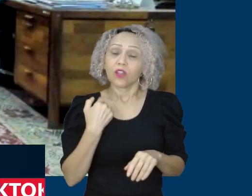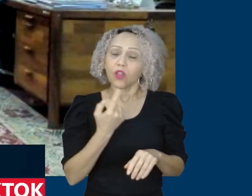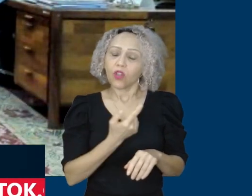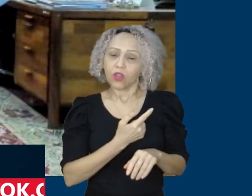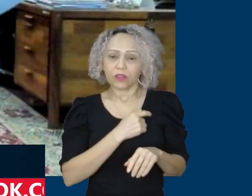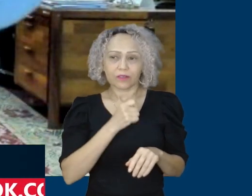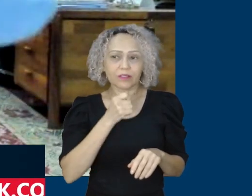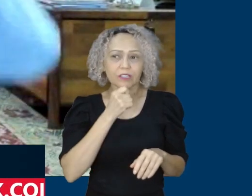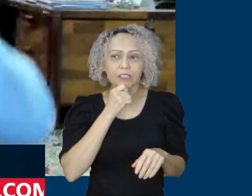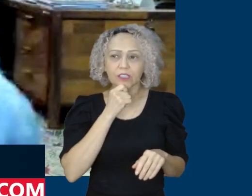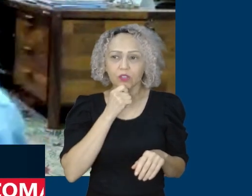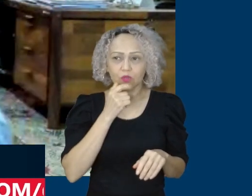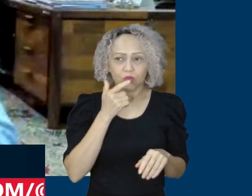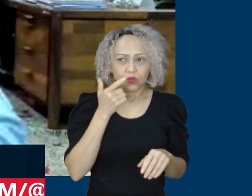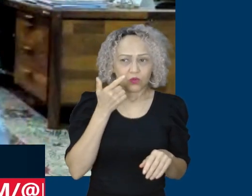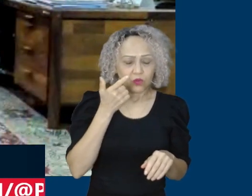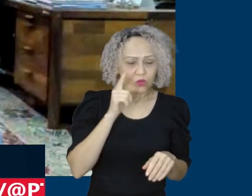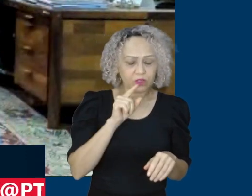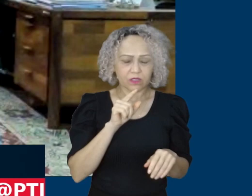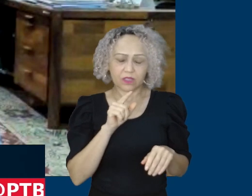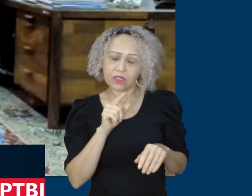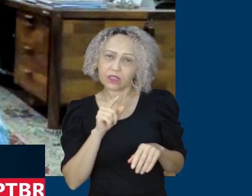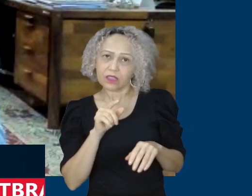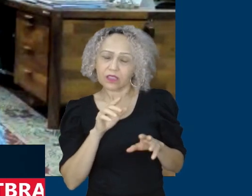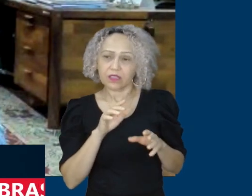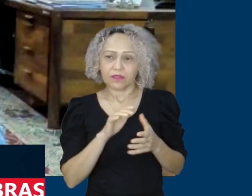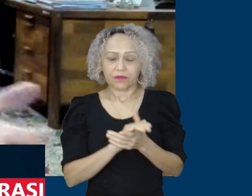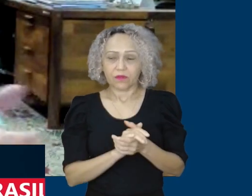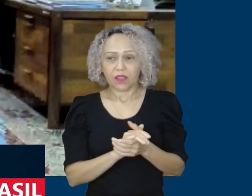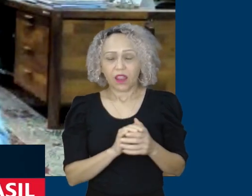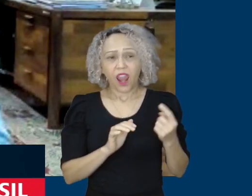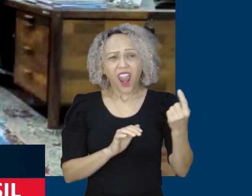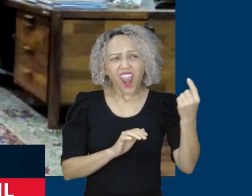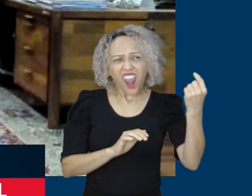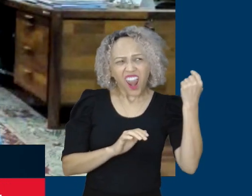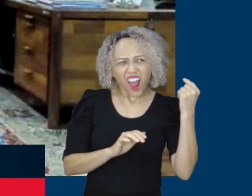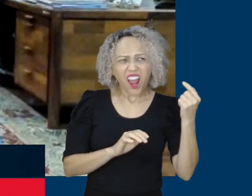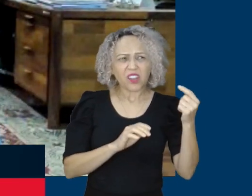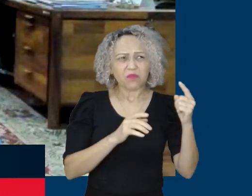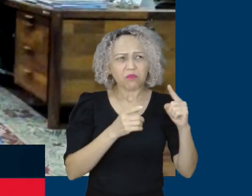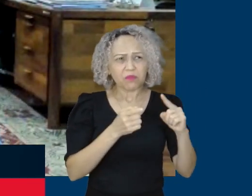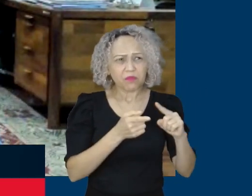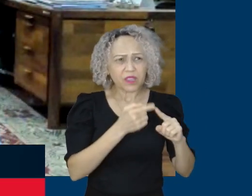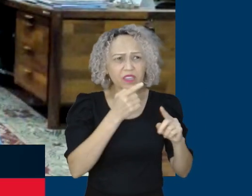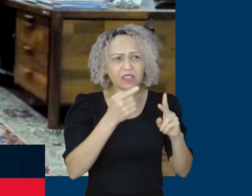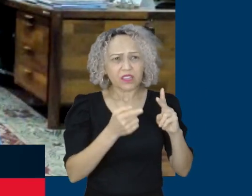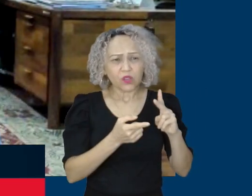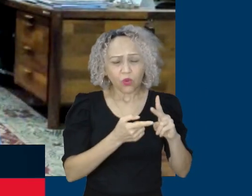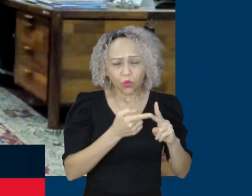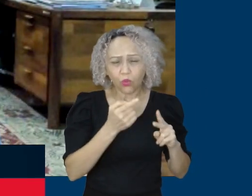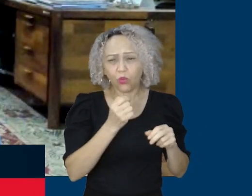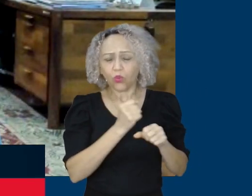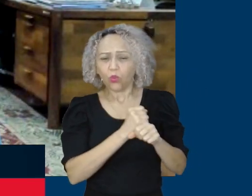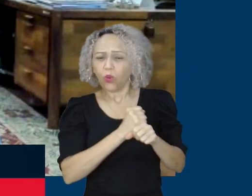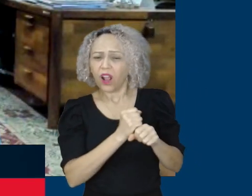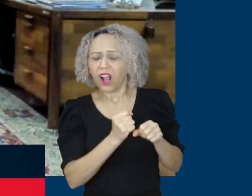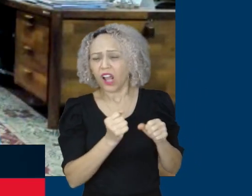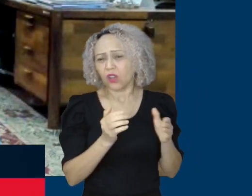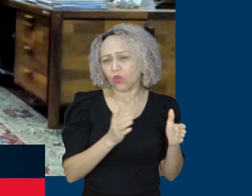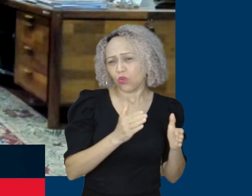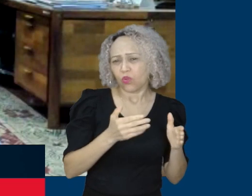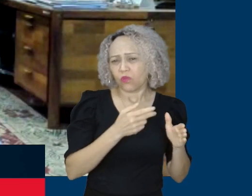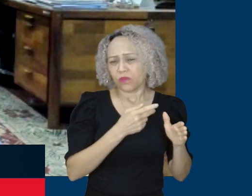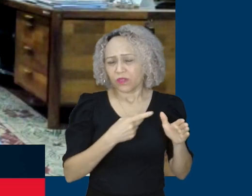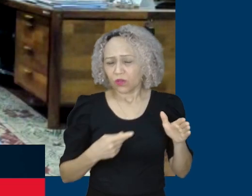conseguimos fazer nem no primeiro ano, nem no segundo ano, aumento consistente do salário mínimo, ele começou em